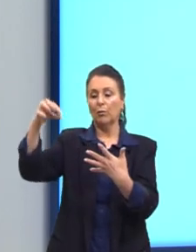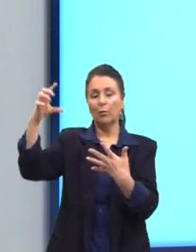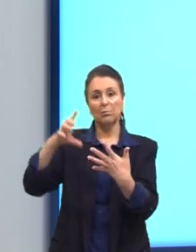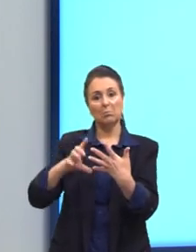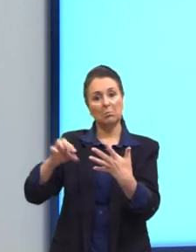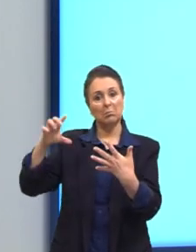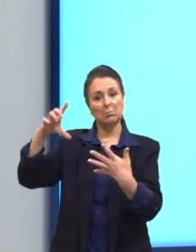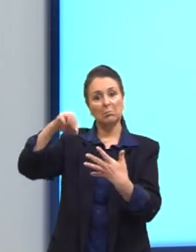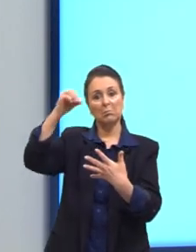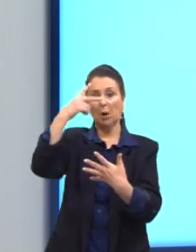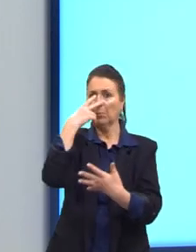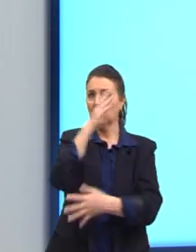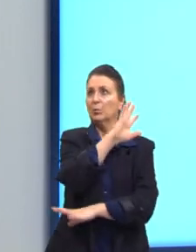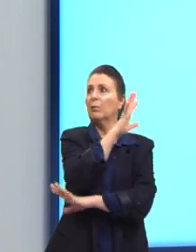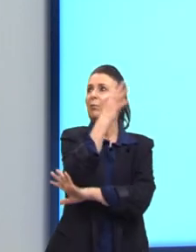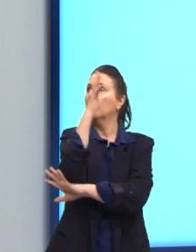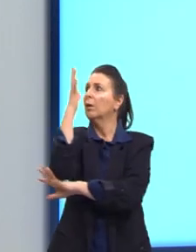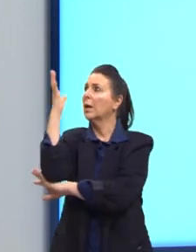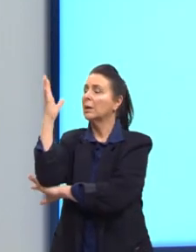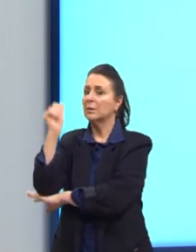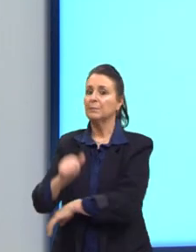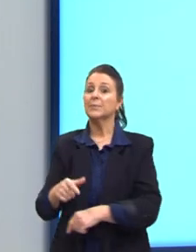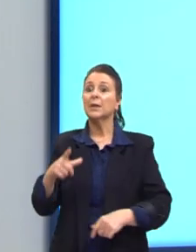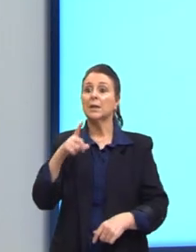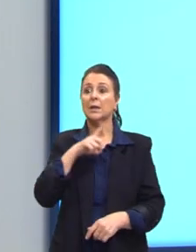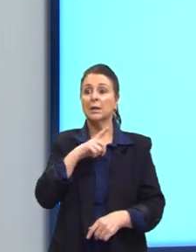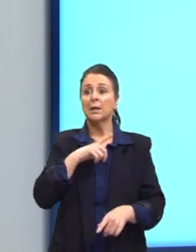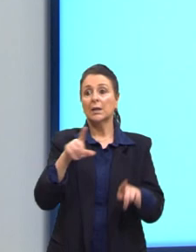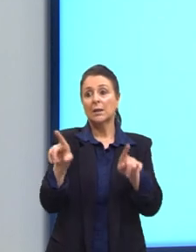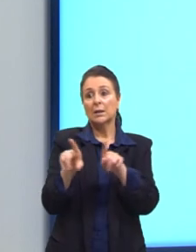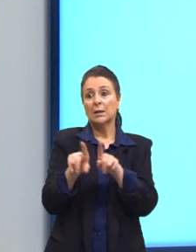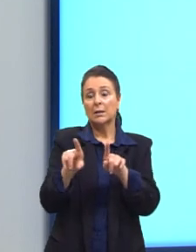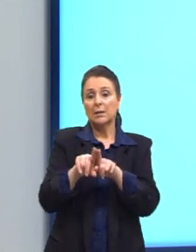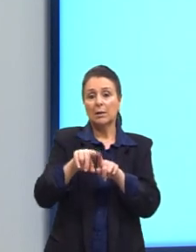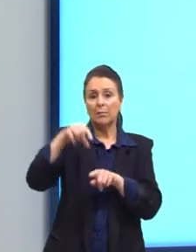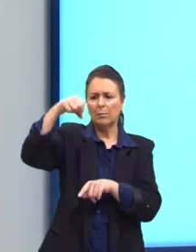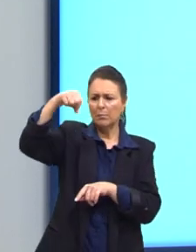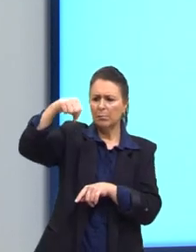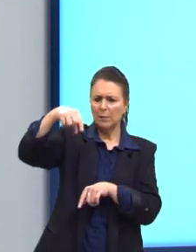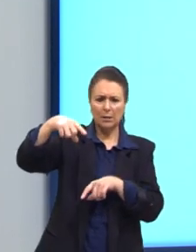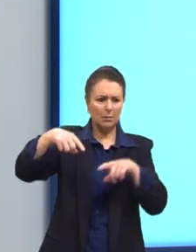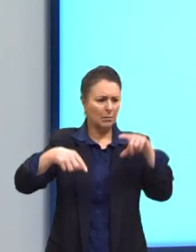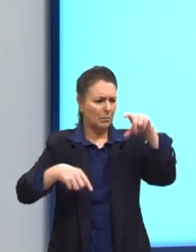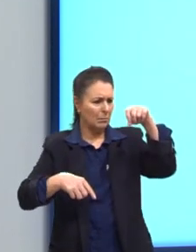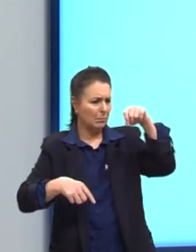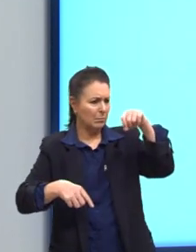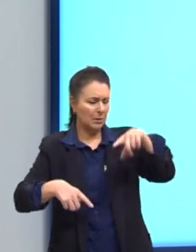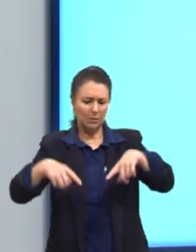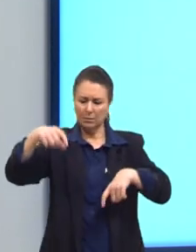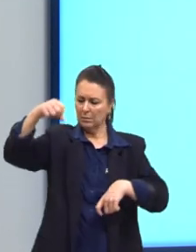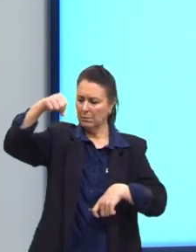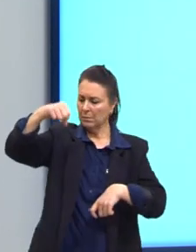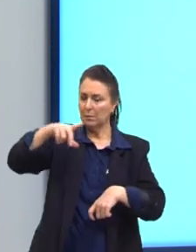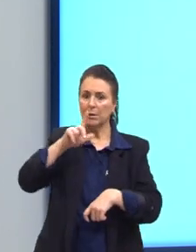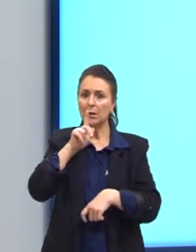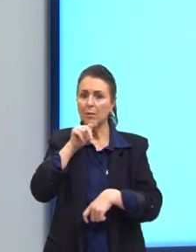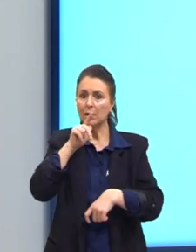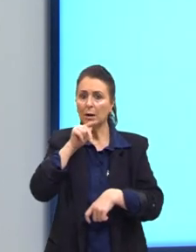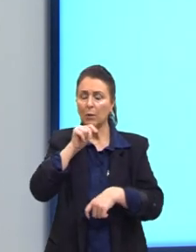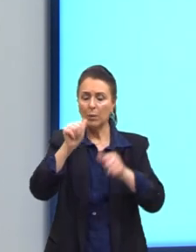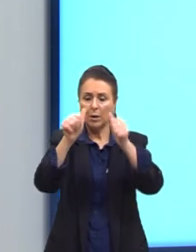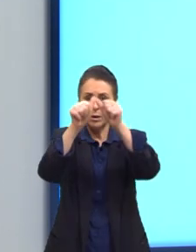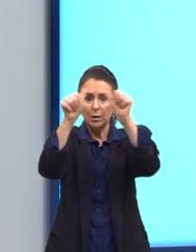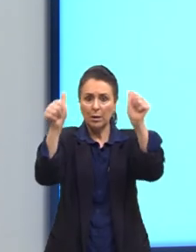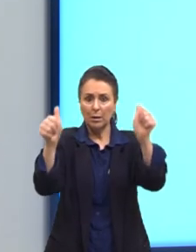cenário de florestas. E a gente tem pingos de água que vão aparecer ao longo da imagem